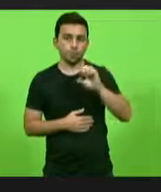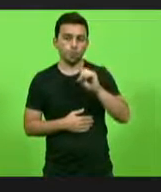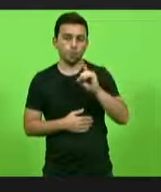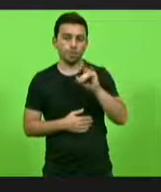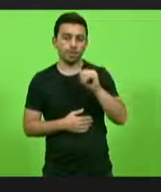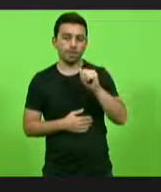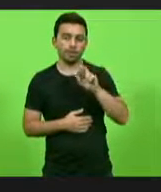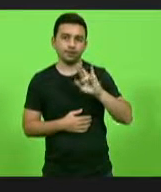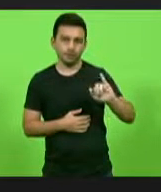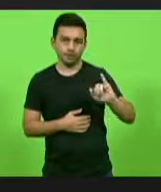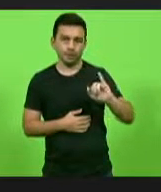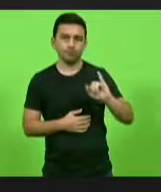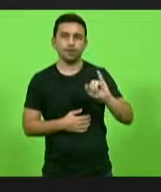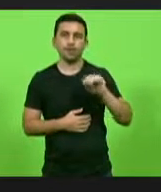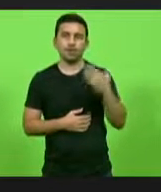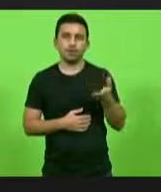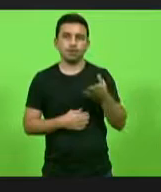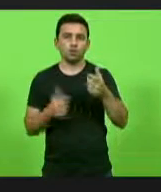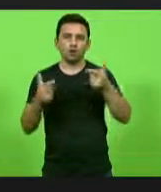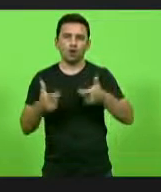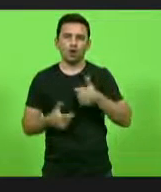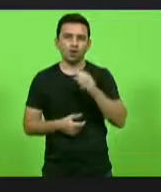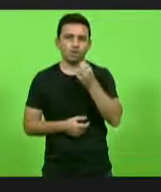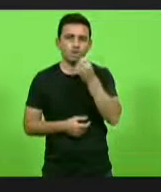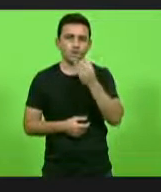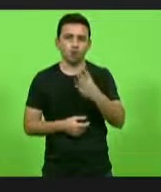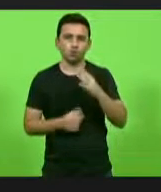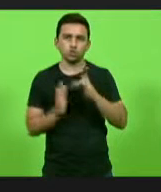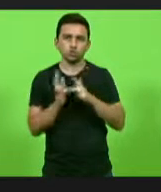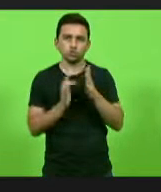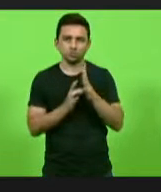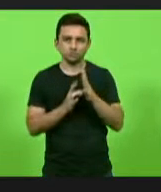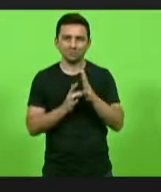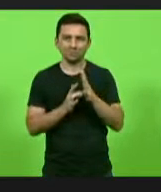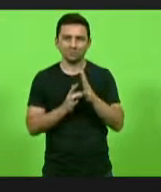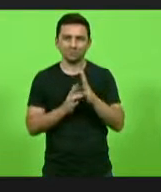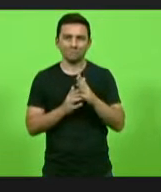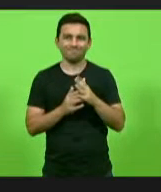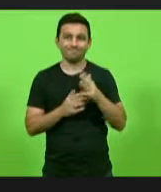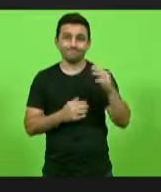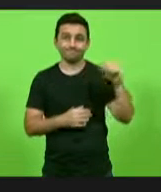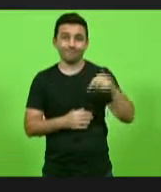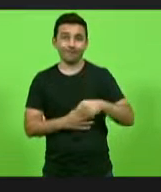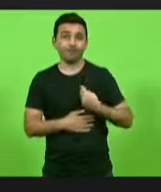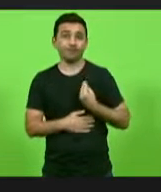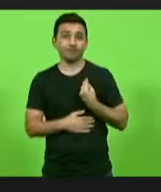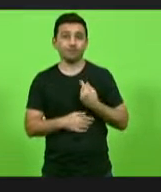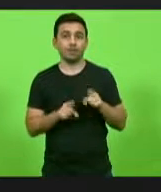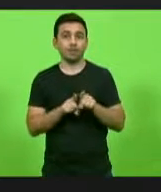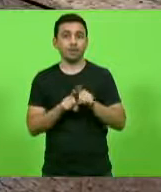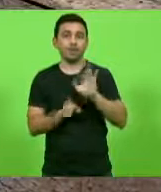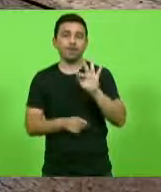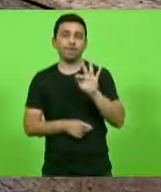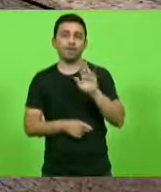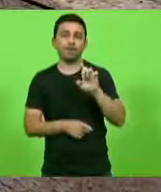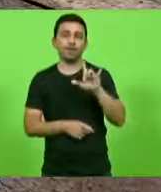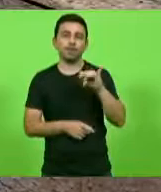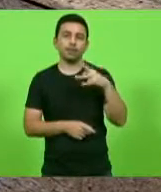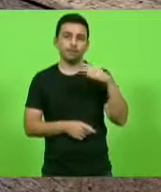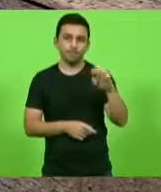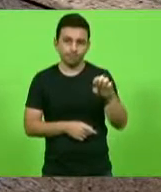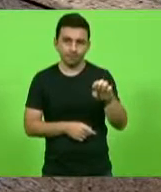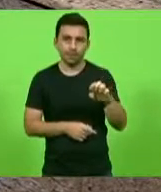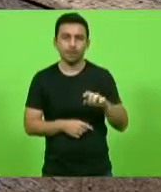lá de Bom Jesus, que nos honra com sua presença hoje aqui na Assembleia, e também o vereador Felipe Santos, de Balneário Gaivotas,